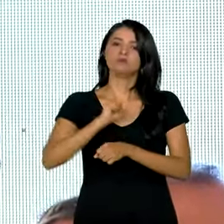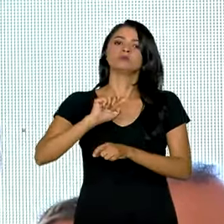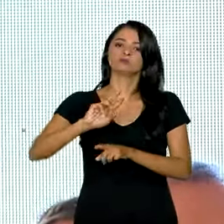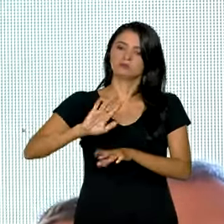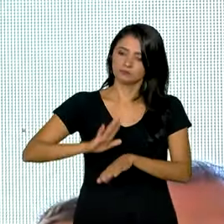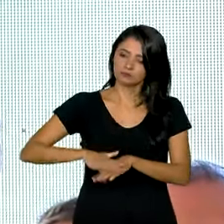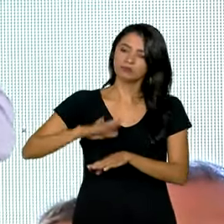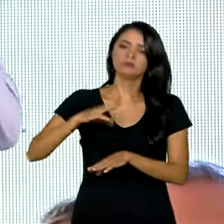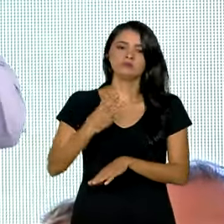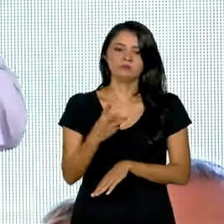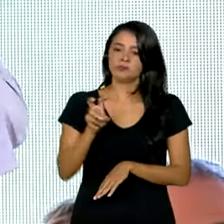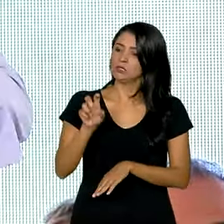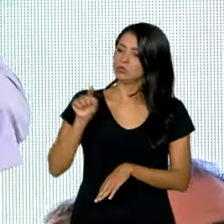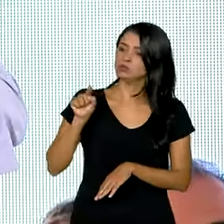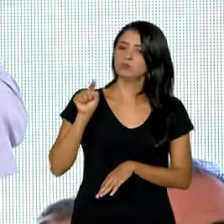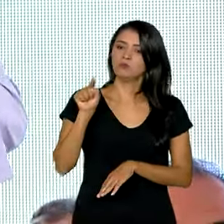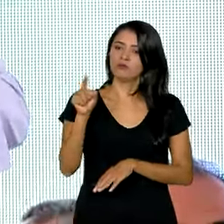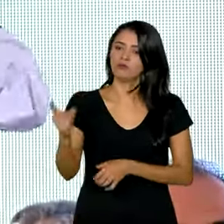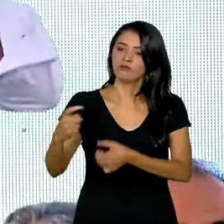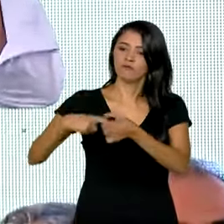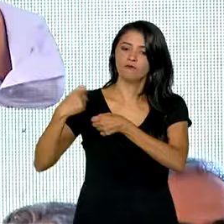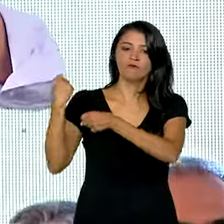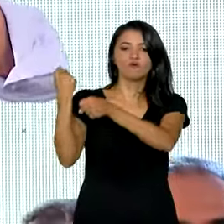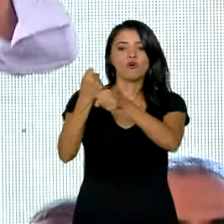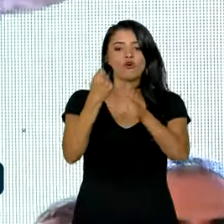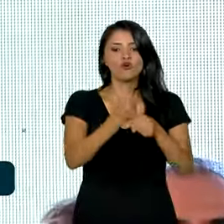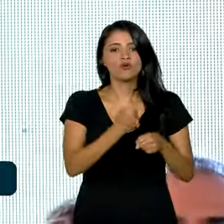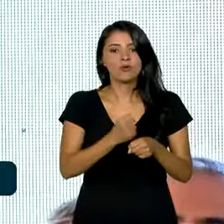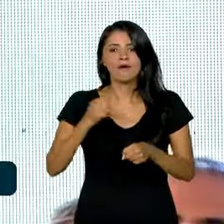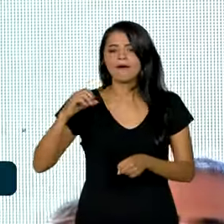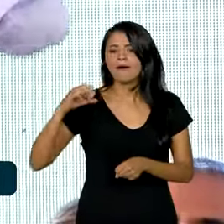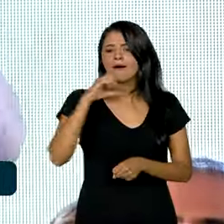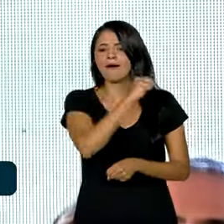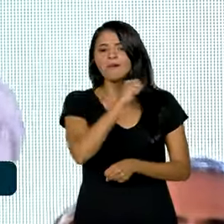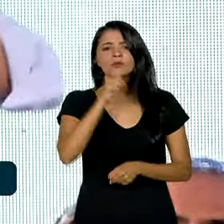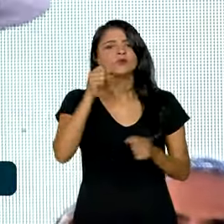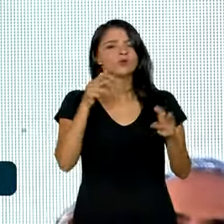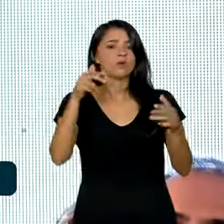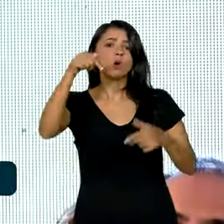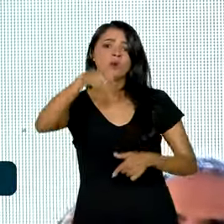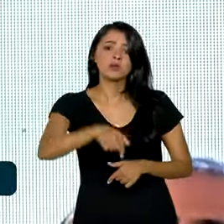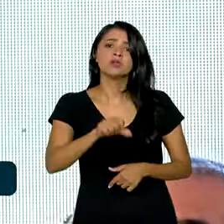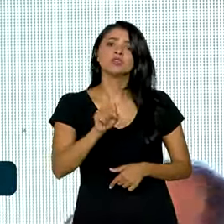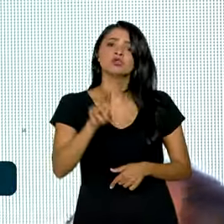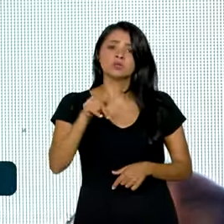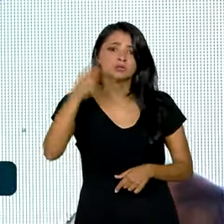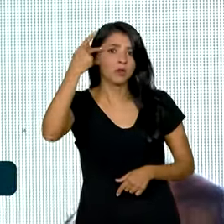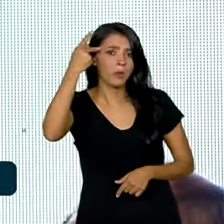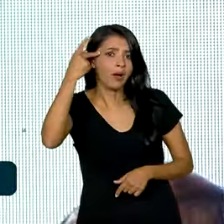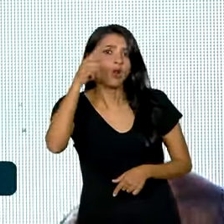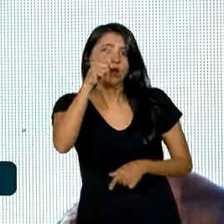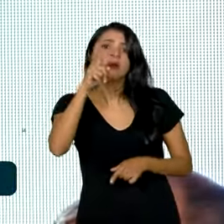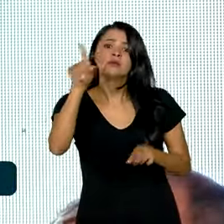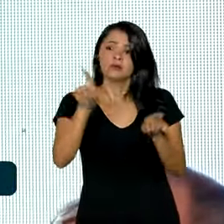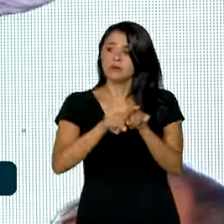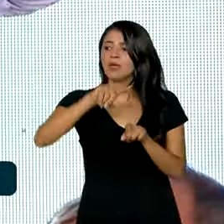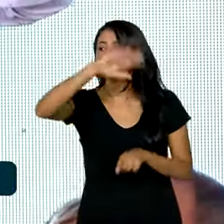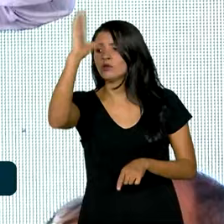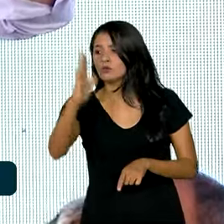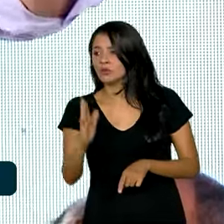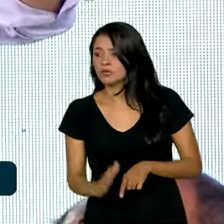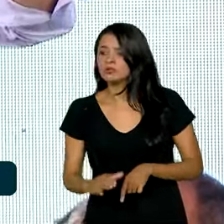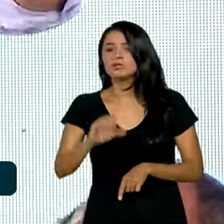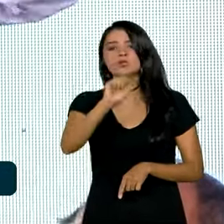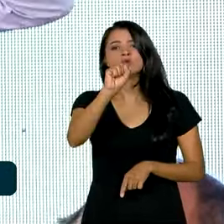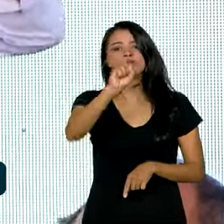de 35 mil que serão retomadas para que em breve, como aqui em Suzano, a gente possa, pelo Brasil, estar realizando